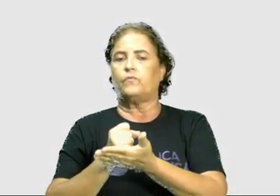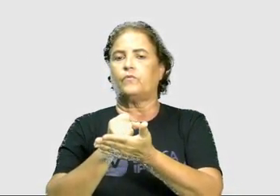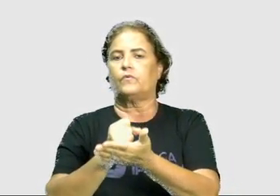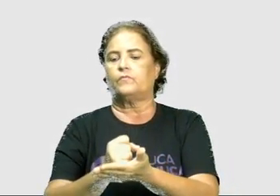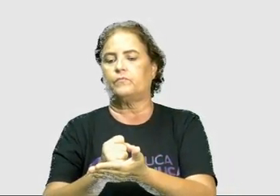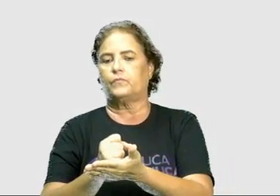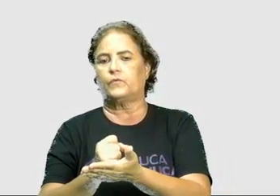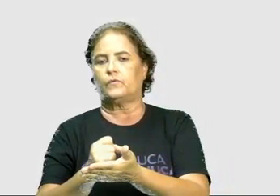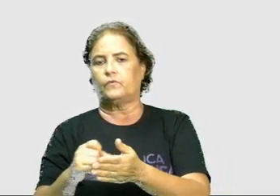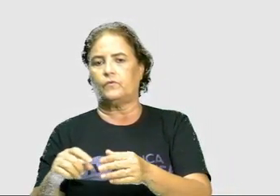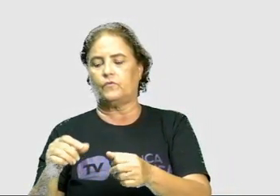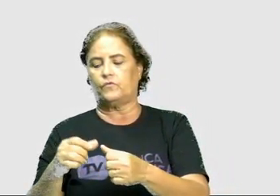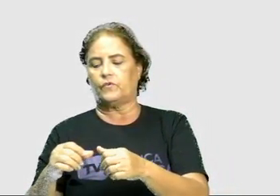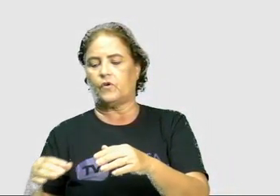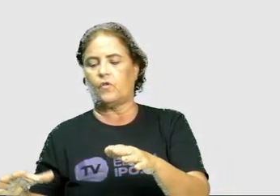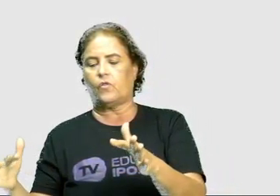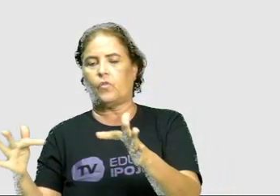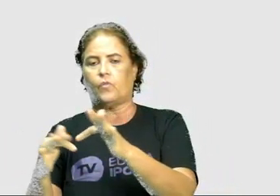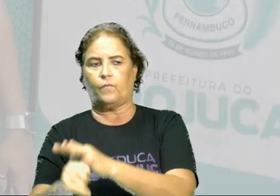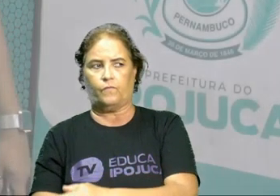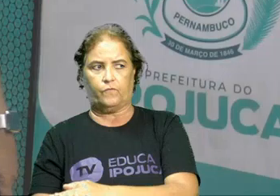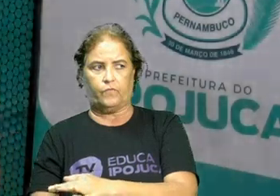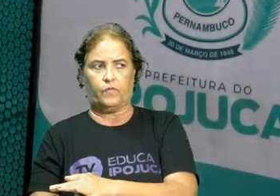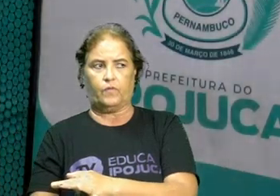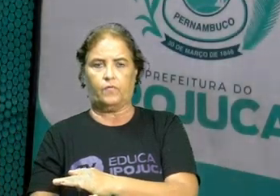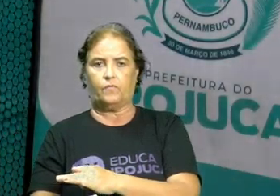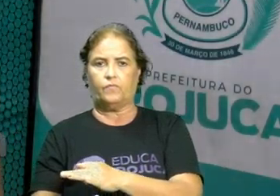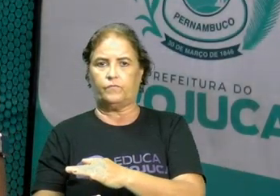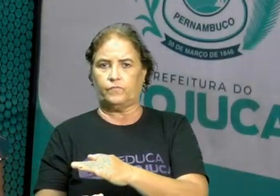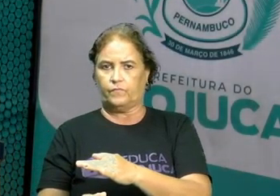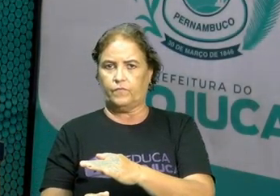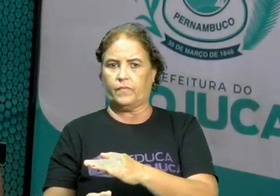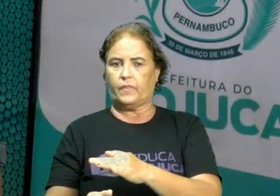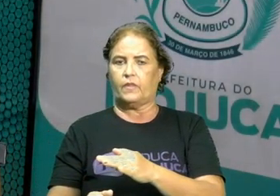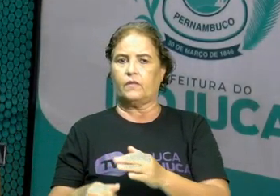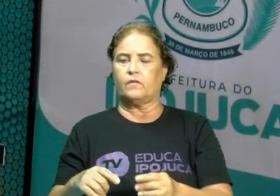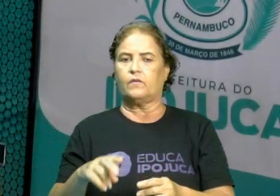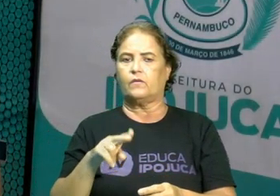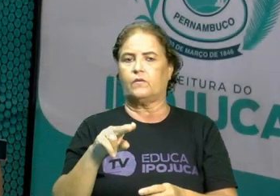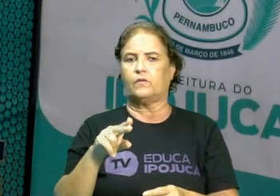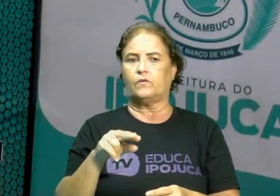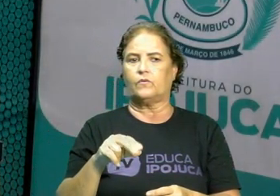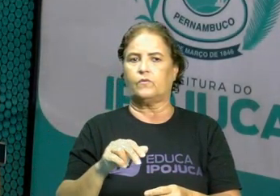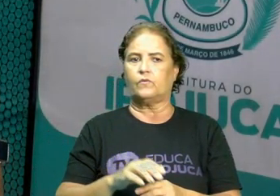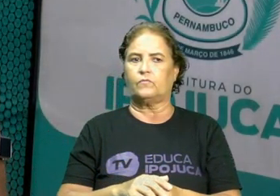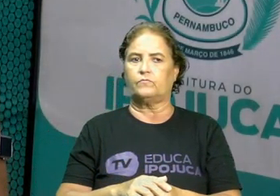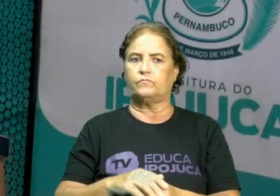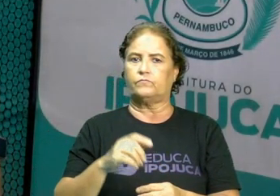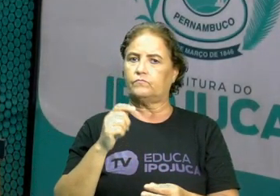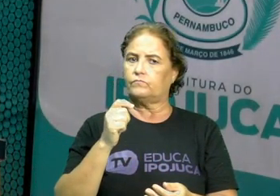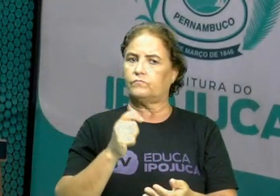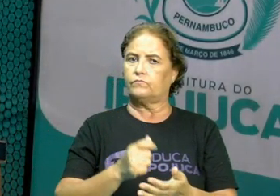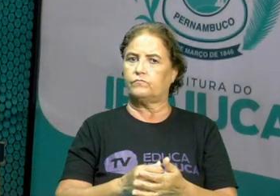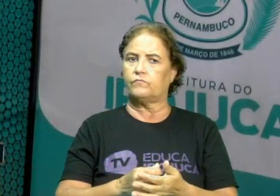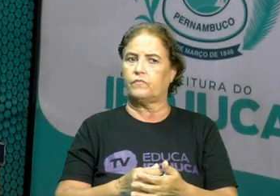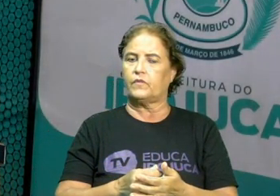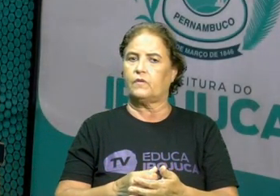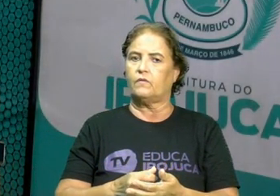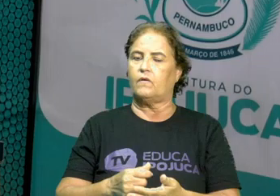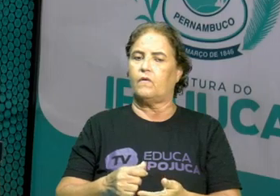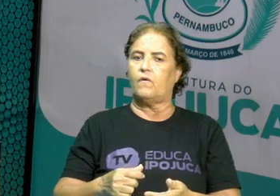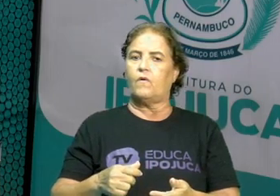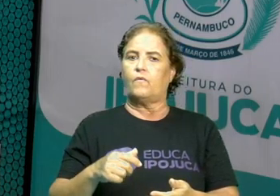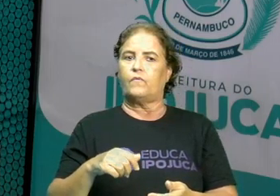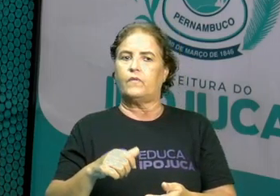ele fica lá no final, como é um quebra-nozes, por exemplo. Ou um amassador de